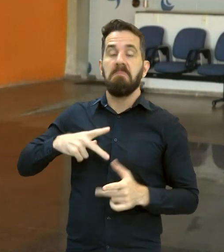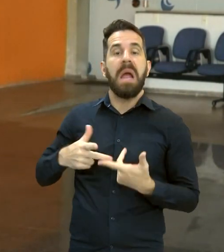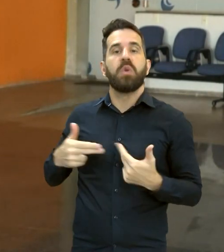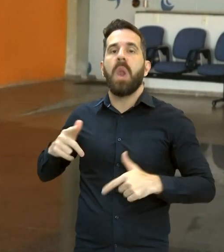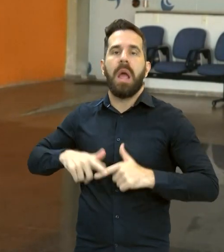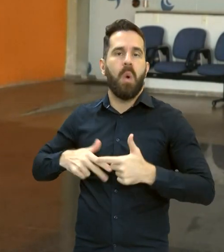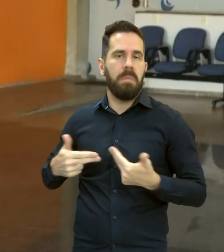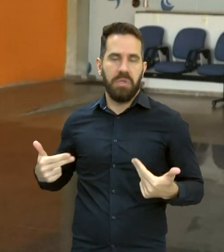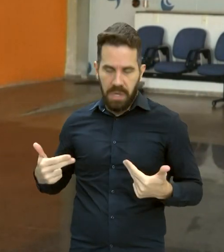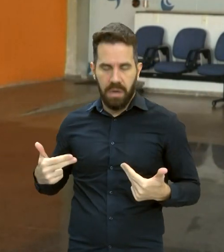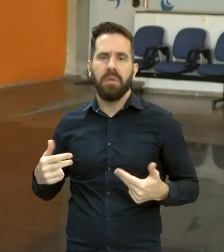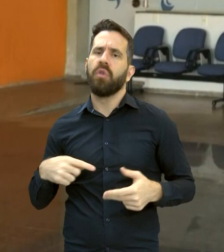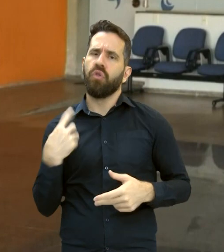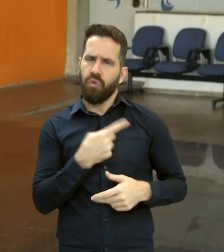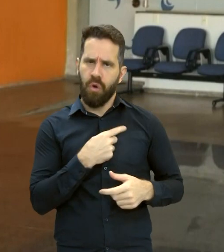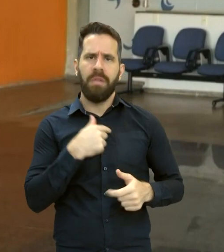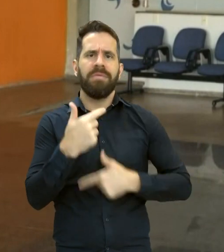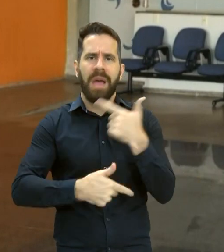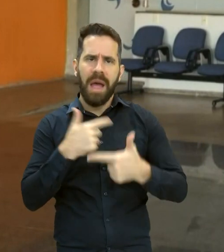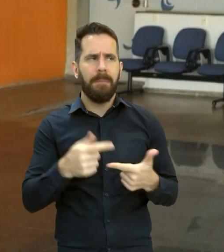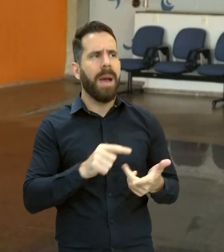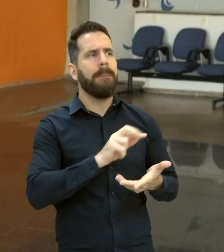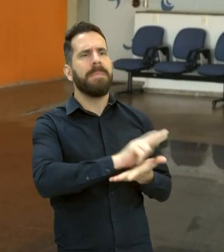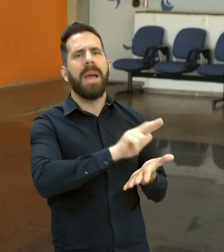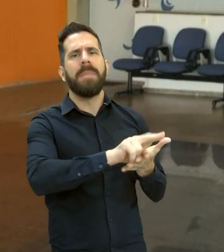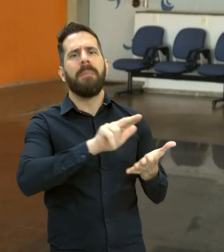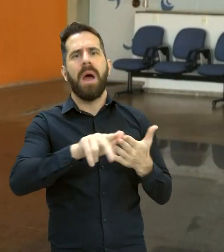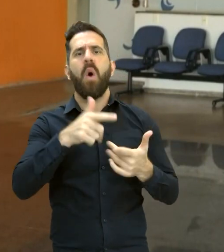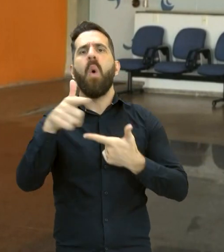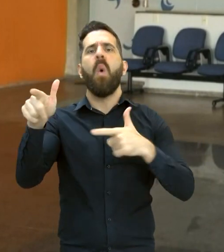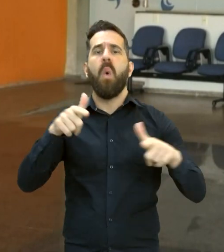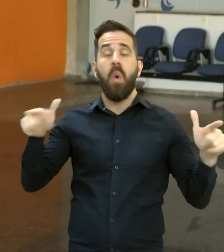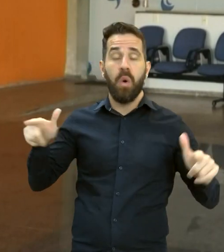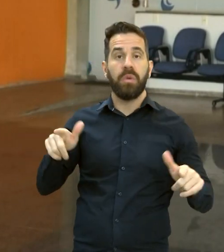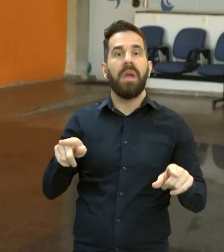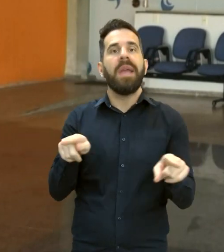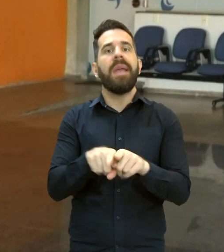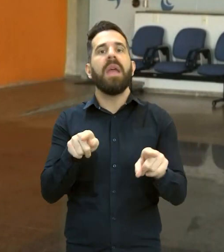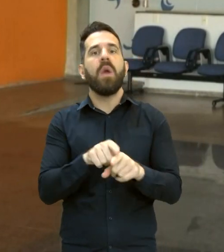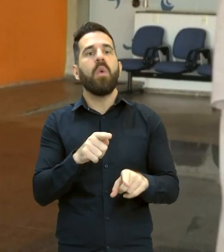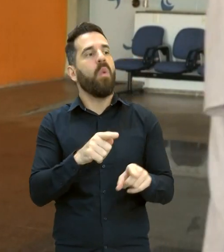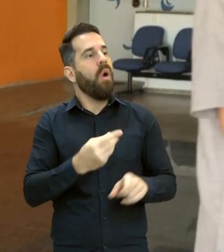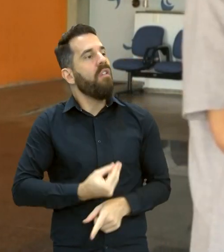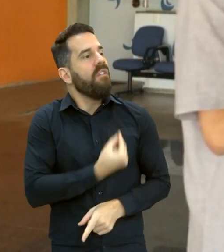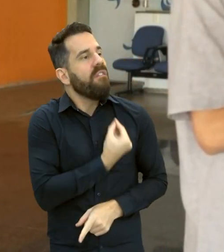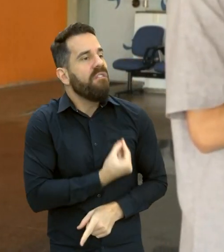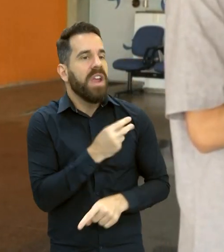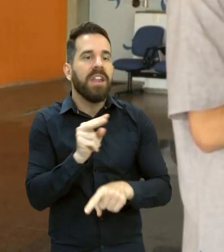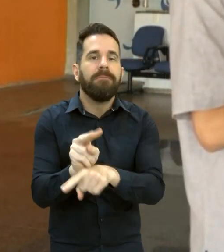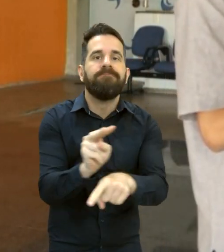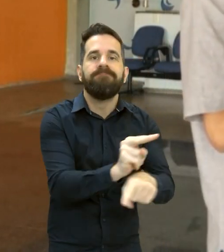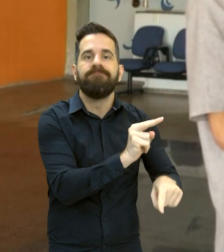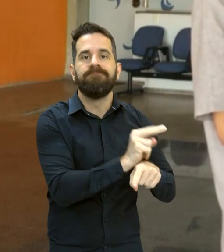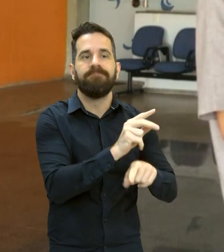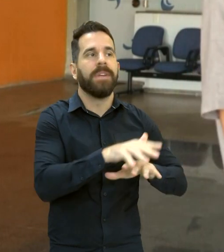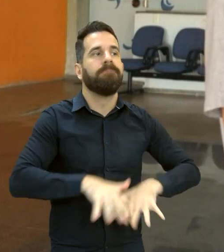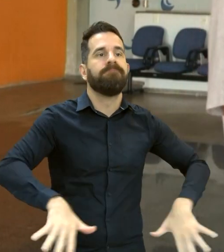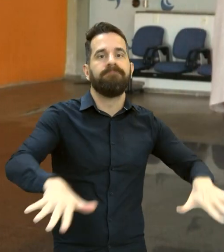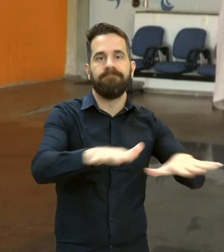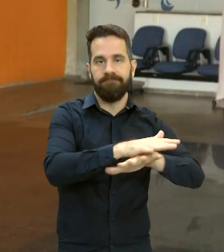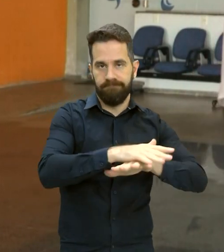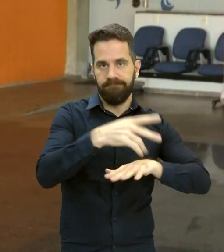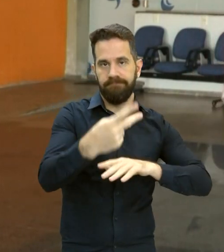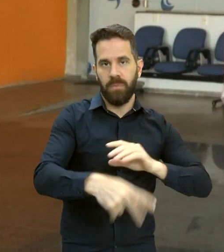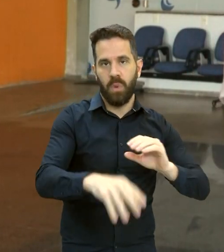uma dimensão muito maior aqui da vida no campus, vamos dizer assim. E, secretário, como que tem sido